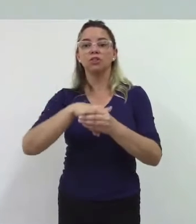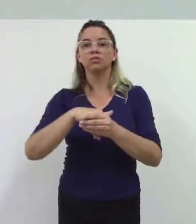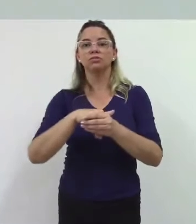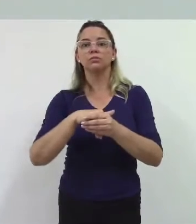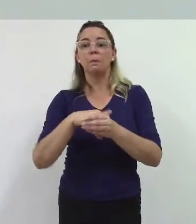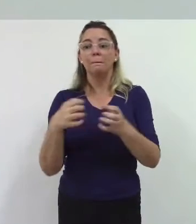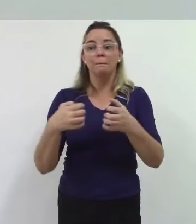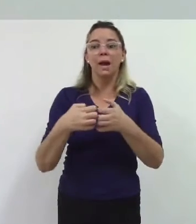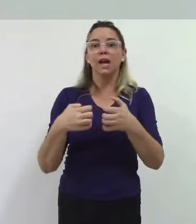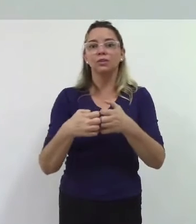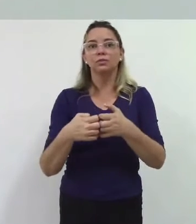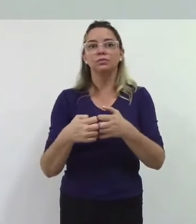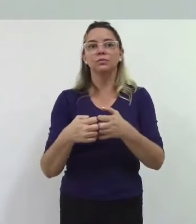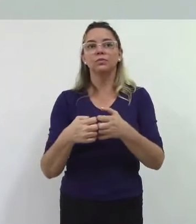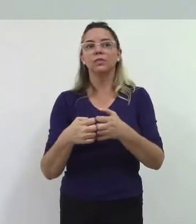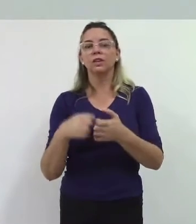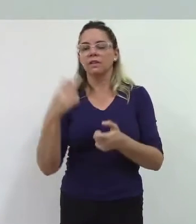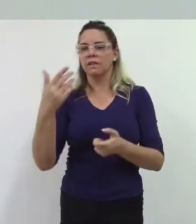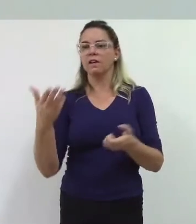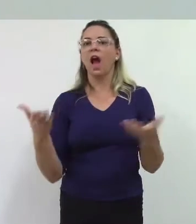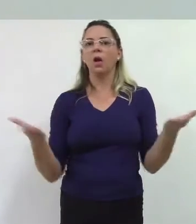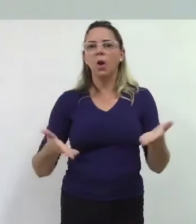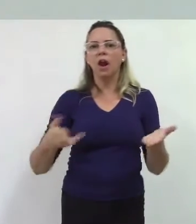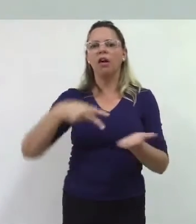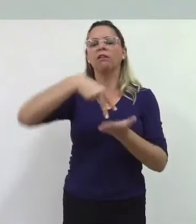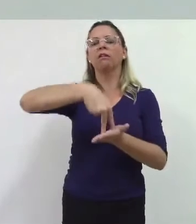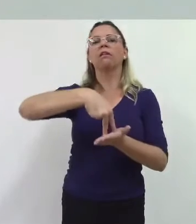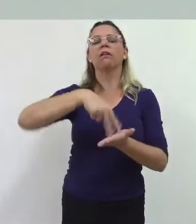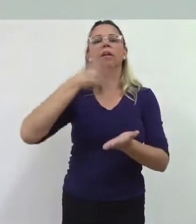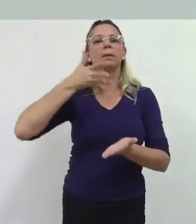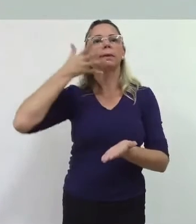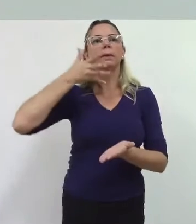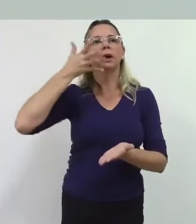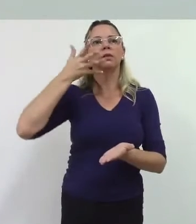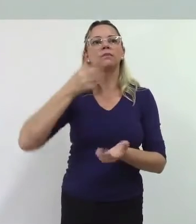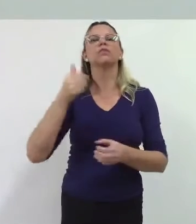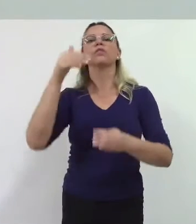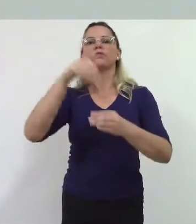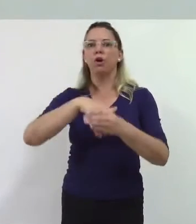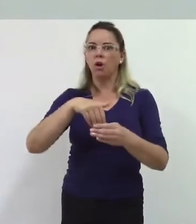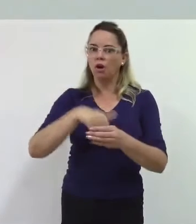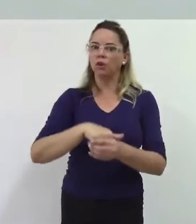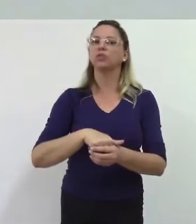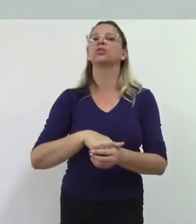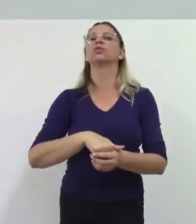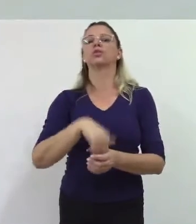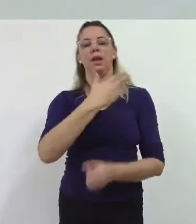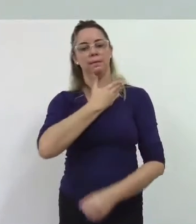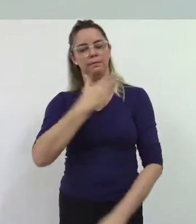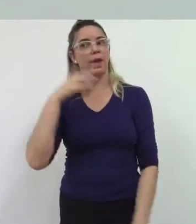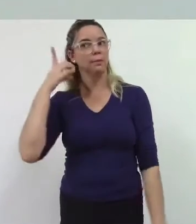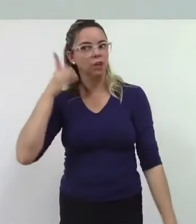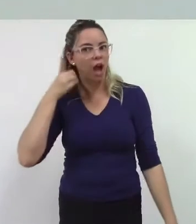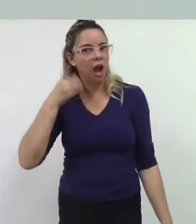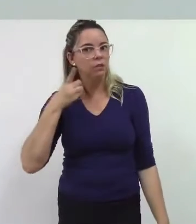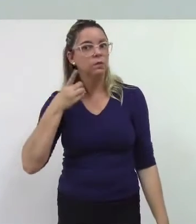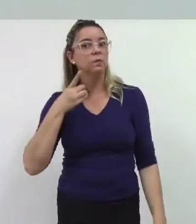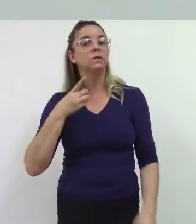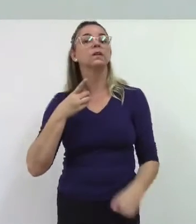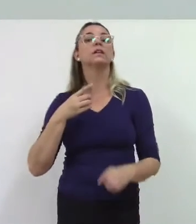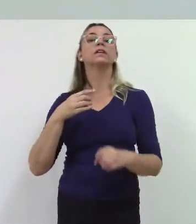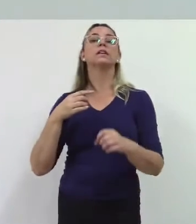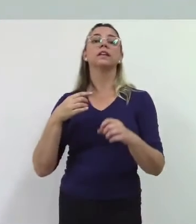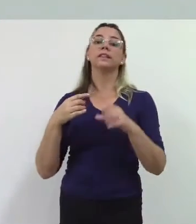aí vossa excelência vem dizer aqui voto no deputado que botar água de lá veja o